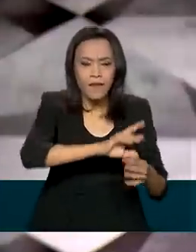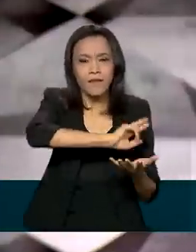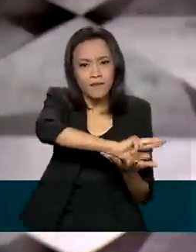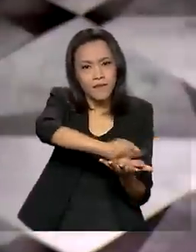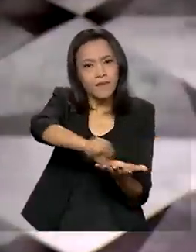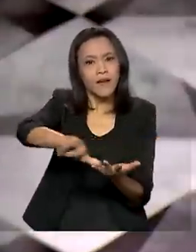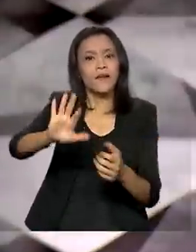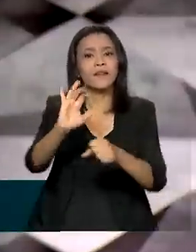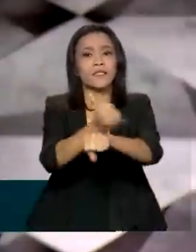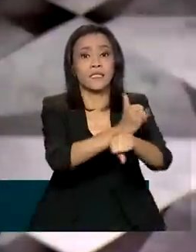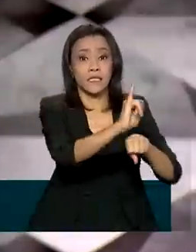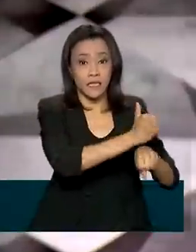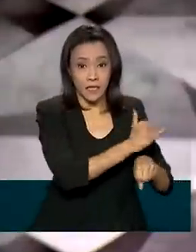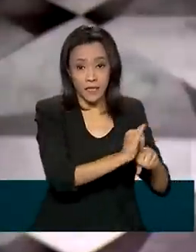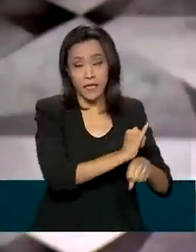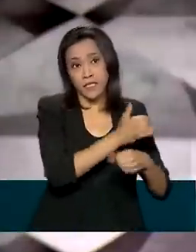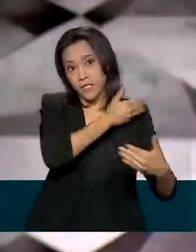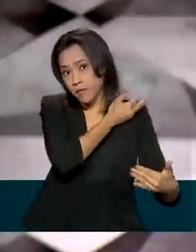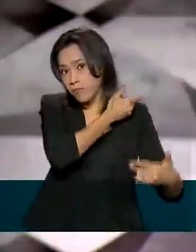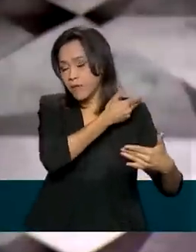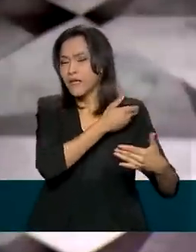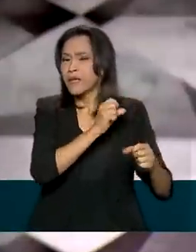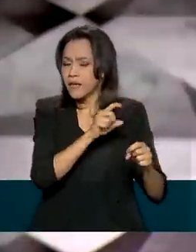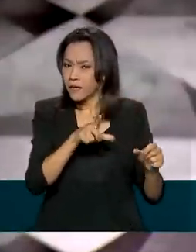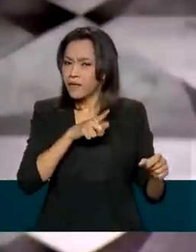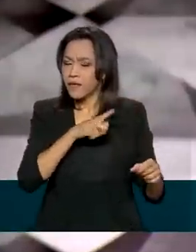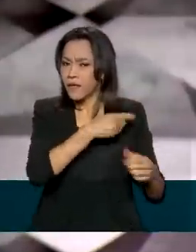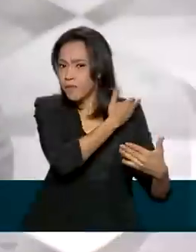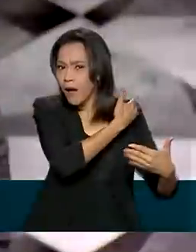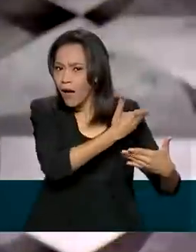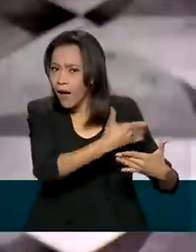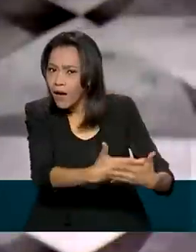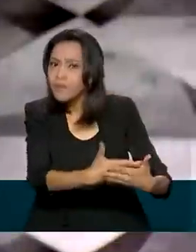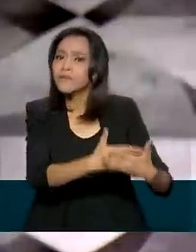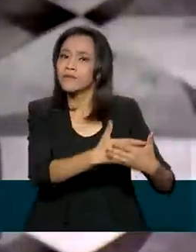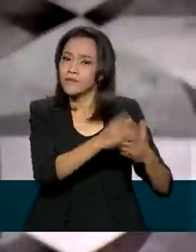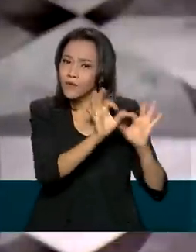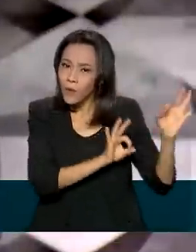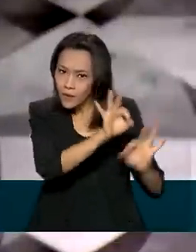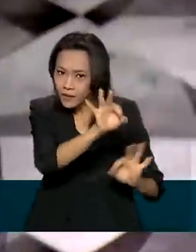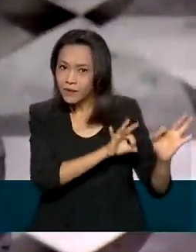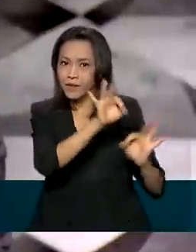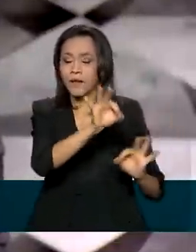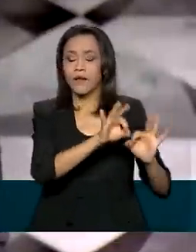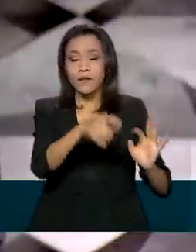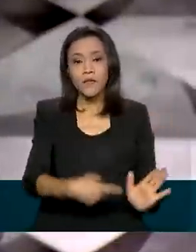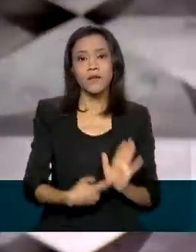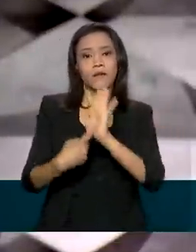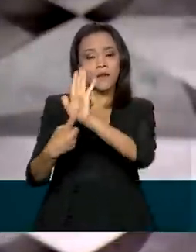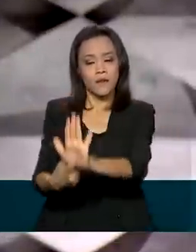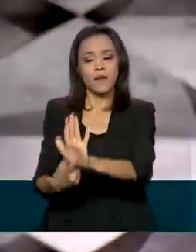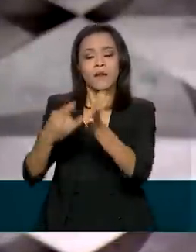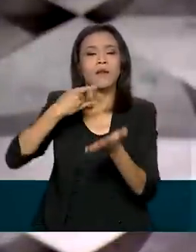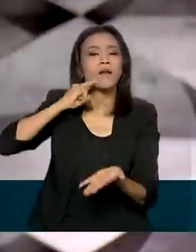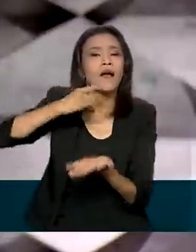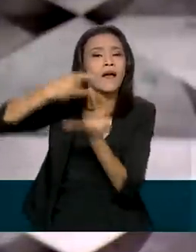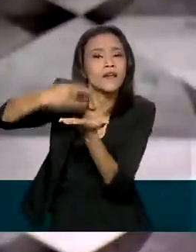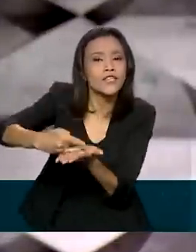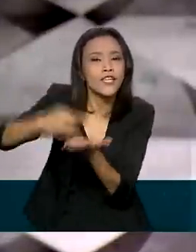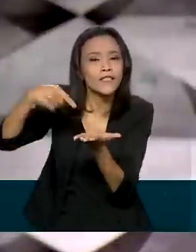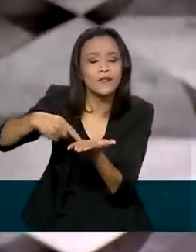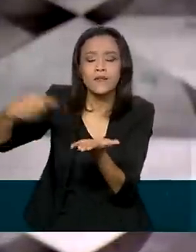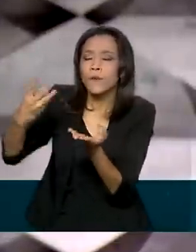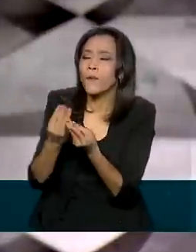vêm sendo feitas ao longo dos últimos anos para a inserção da cachaça no mercado internacional e colocar a cachaça como um destilado de qualidade